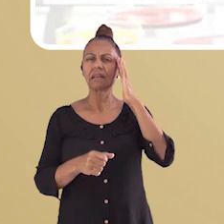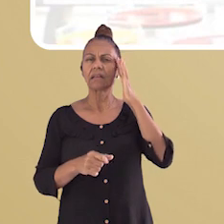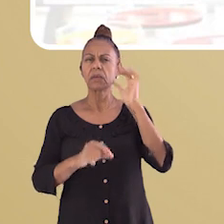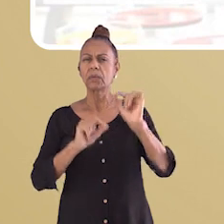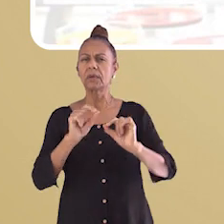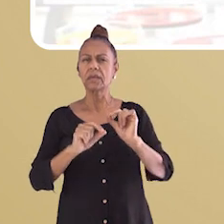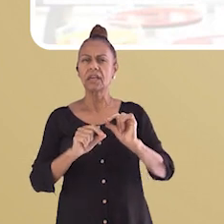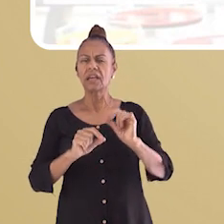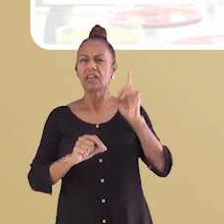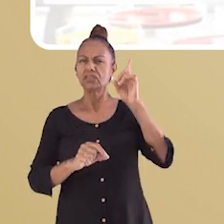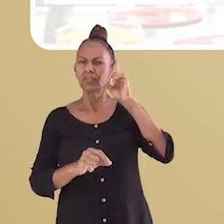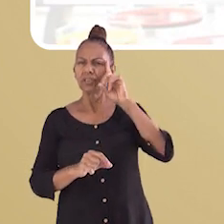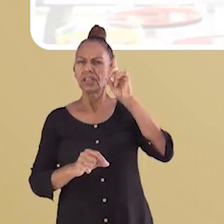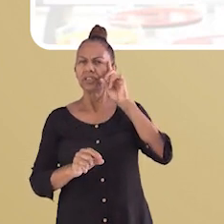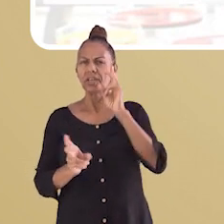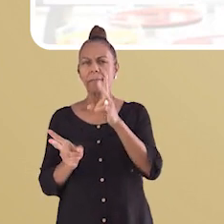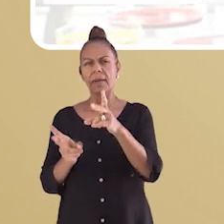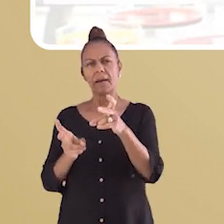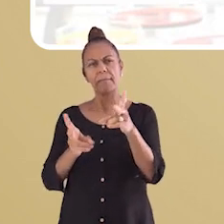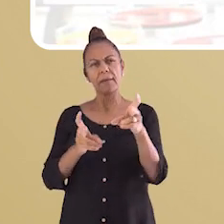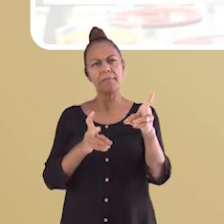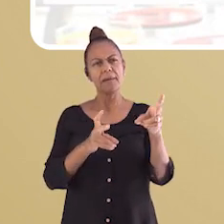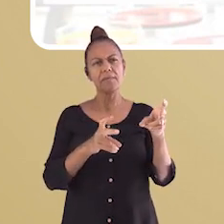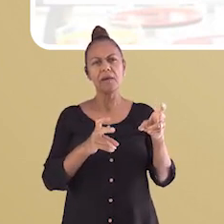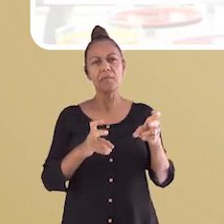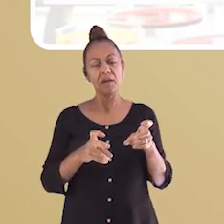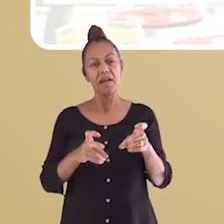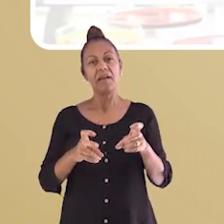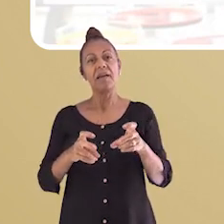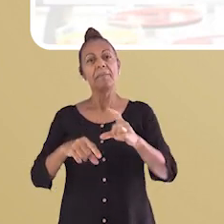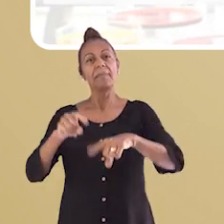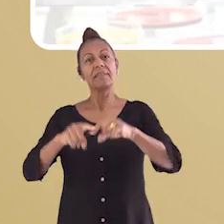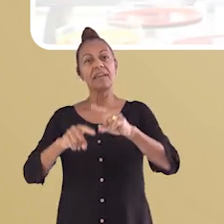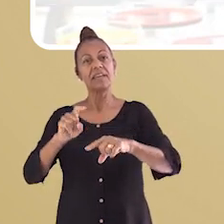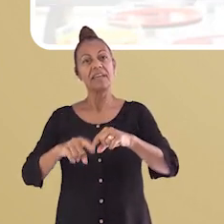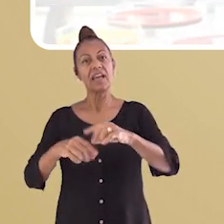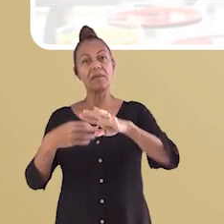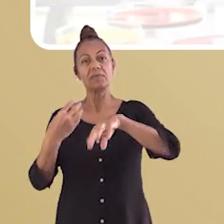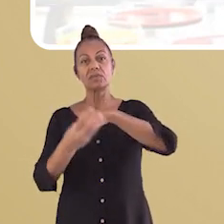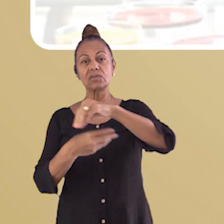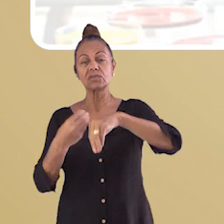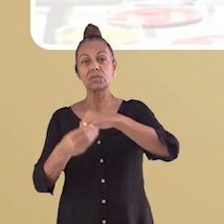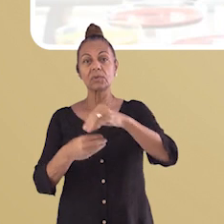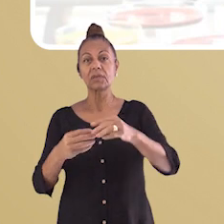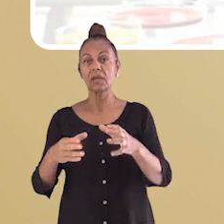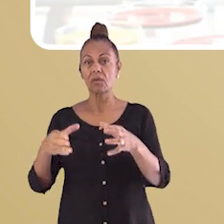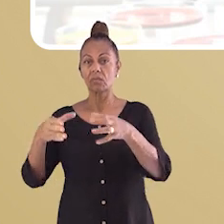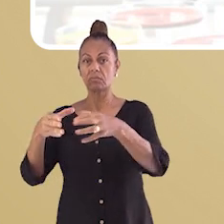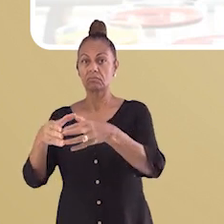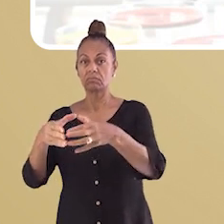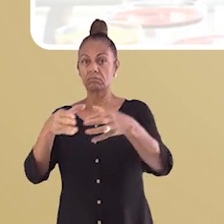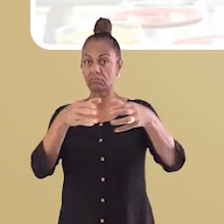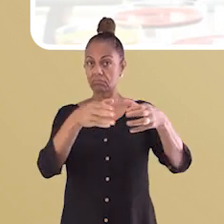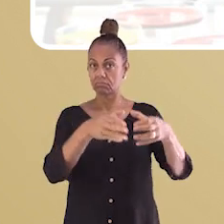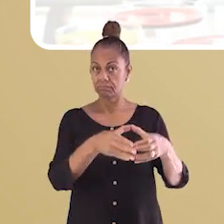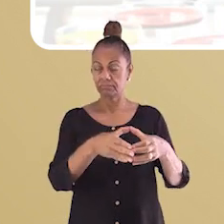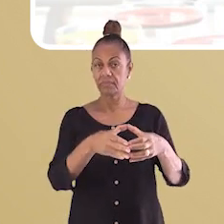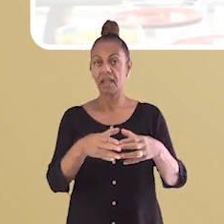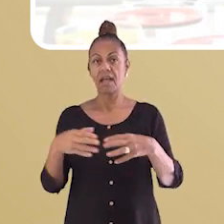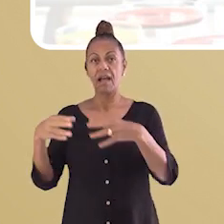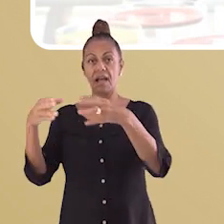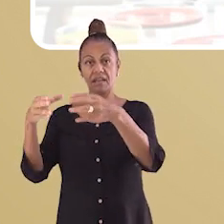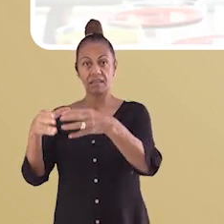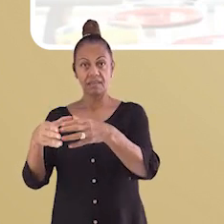todos os materiais que encontramos no nosso dia a dia podem ser classificados em dois grupos. O grupo das substâncias puras, que são aqueles